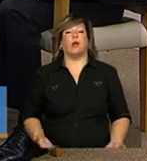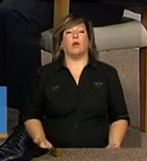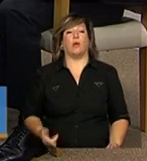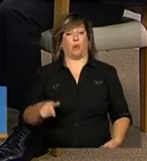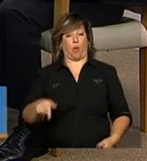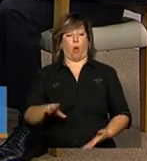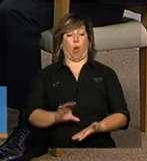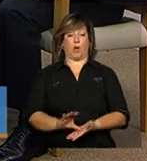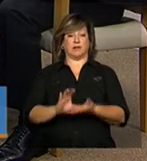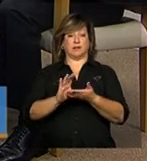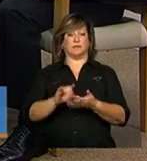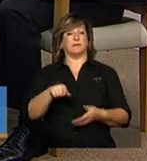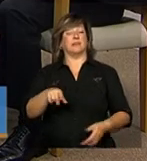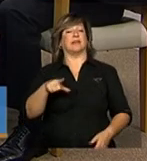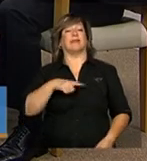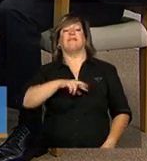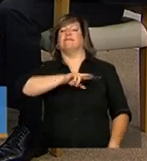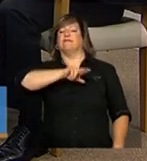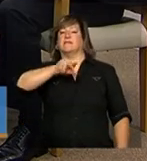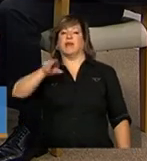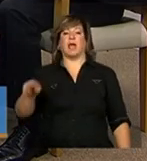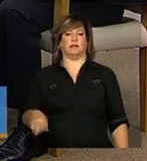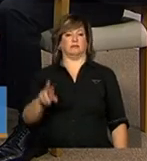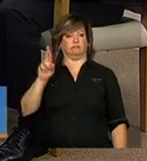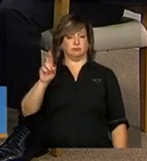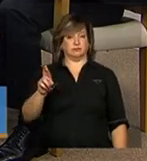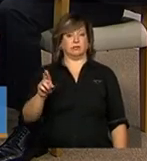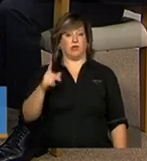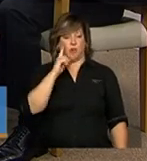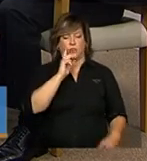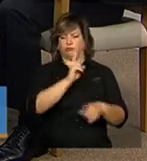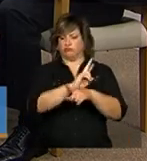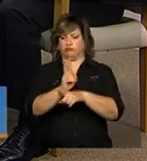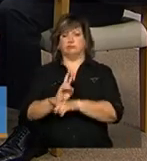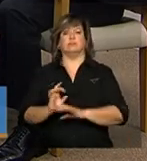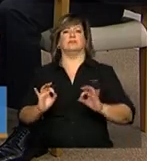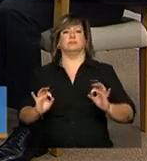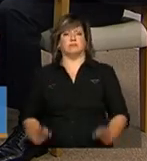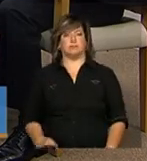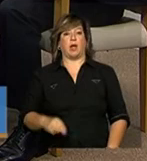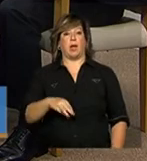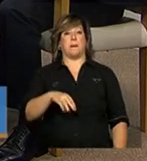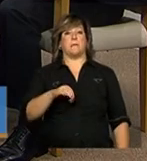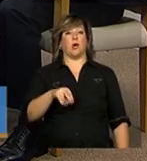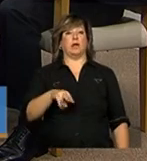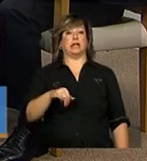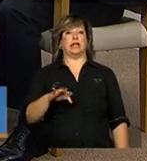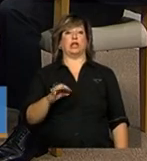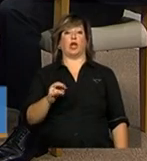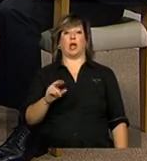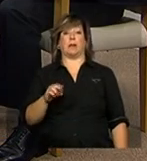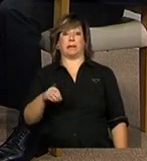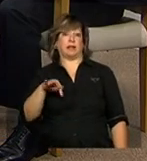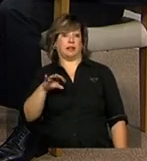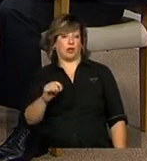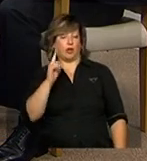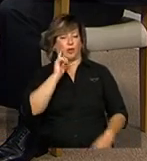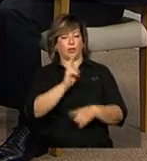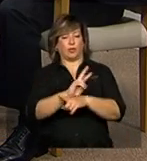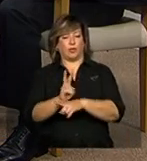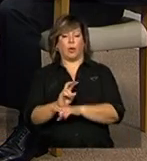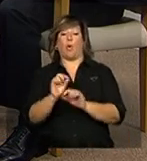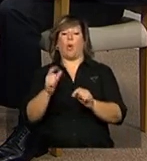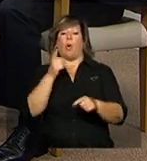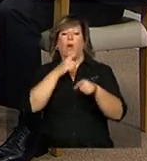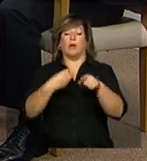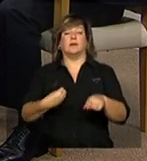tem vários papéis. É um monitoramento mesmo, né? A cobrança tem que ser feita ali enquanto está acontecendo. Não que